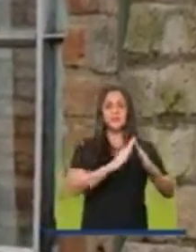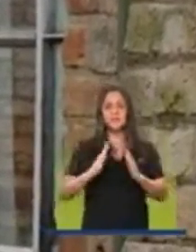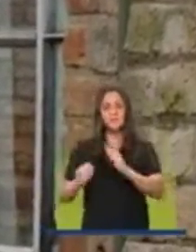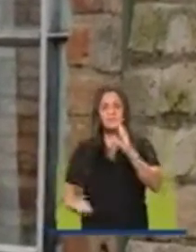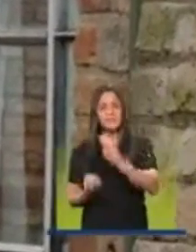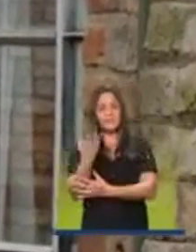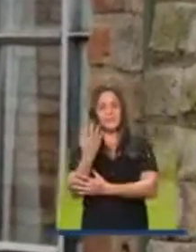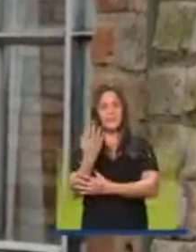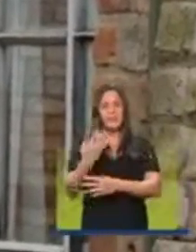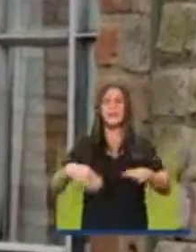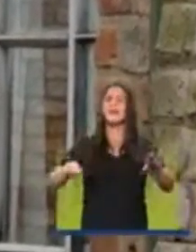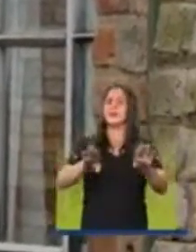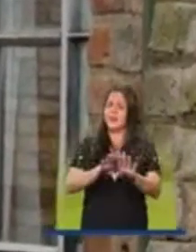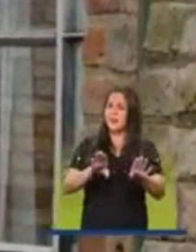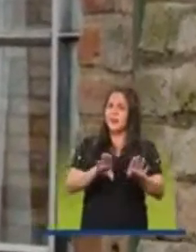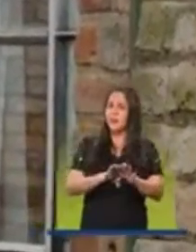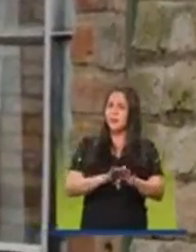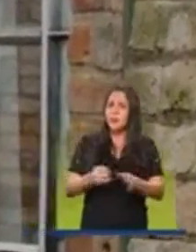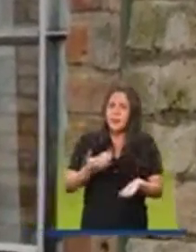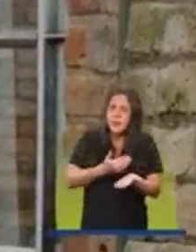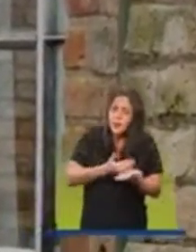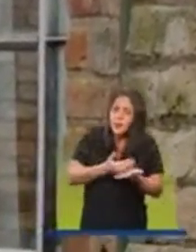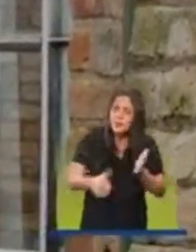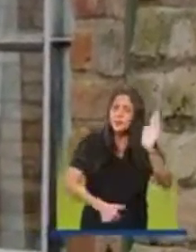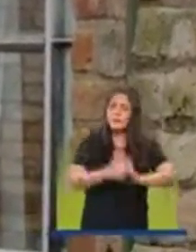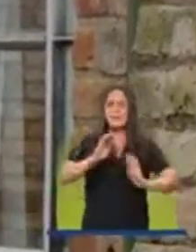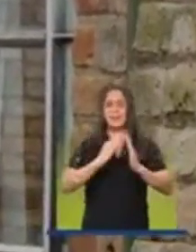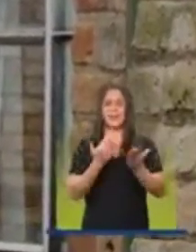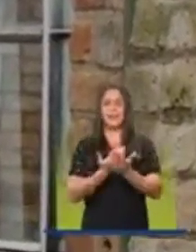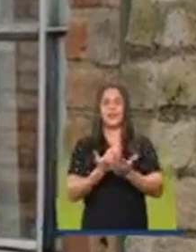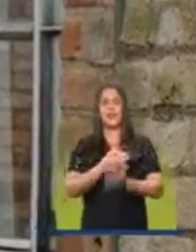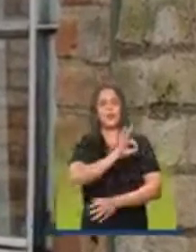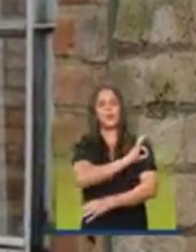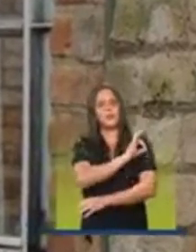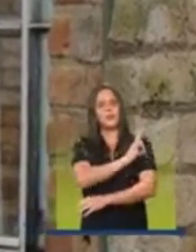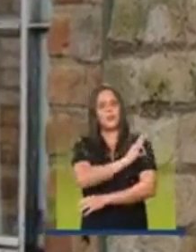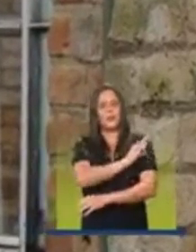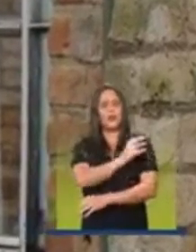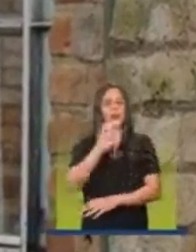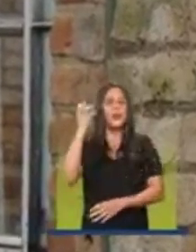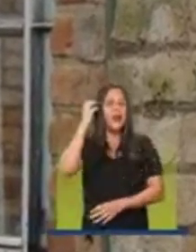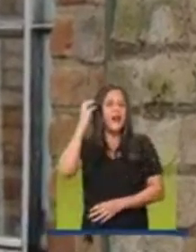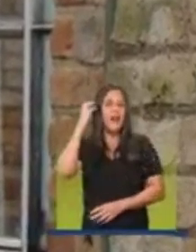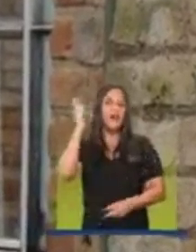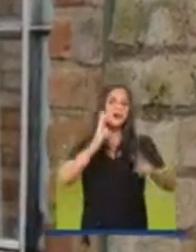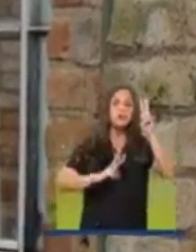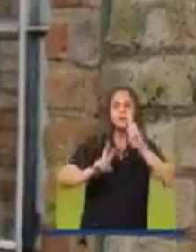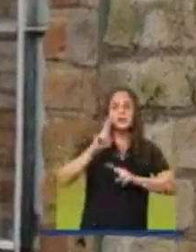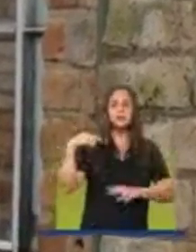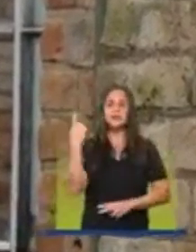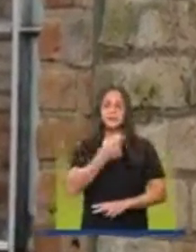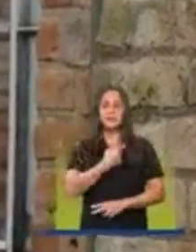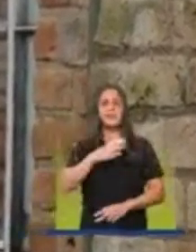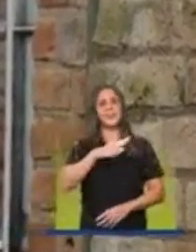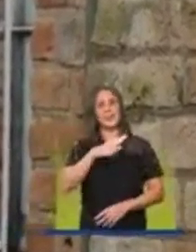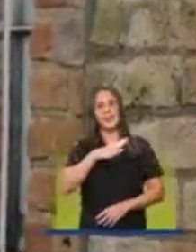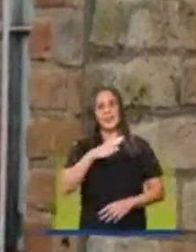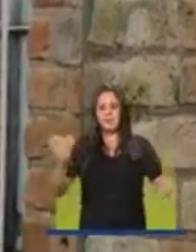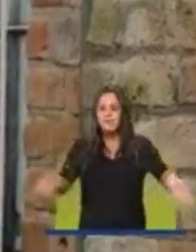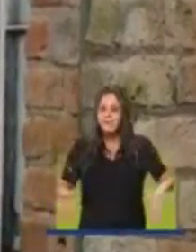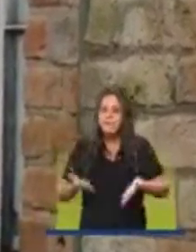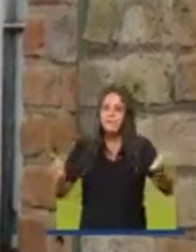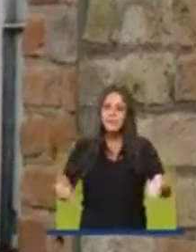criativas, inclusive inaugurando a primeira escola pública de audiovisual da nossa cidade. Vou